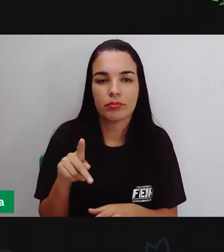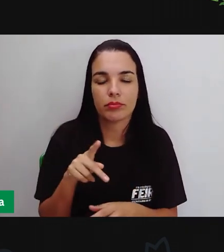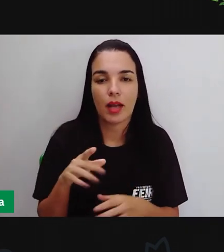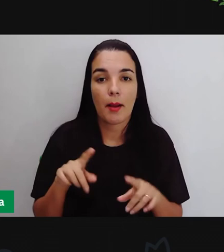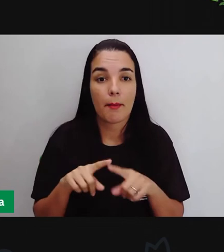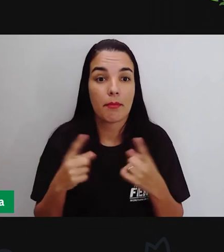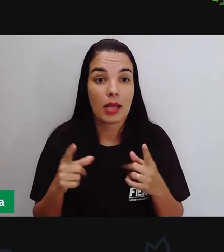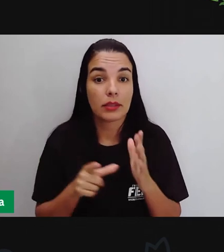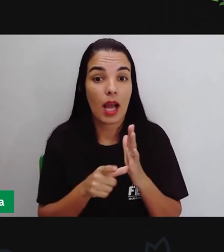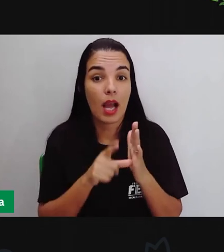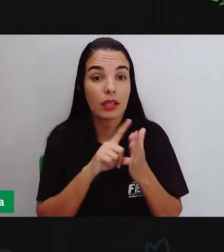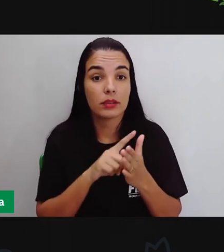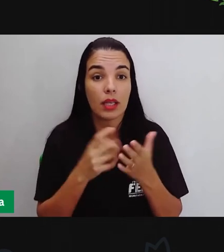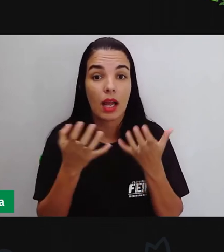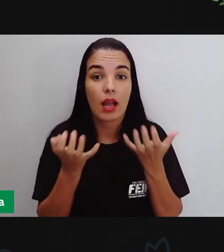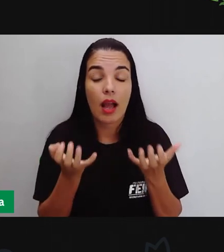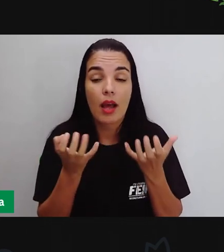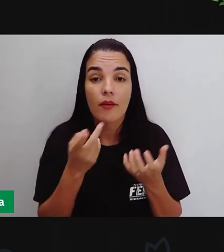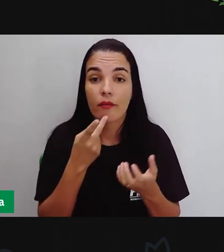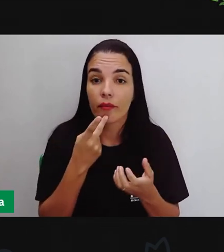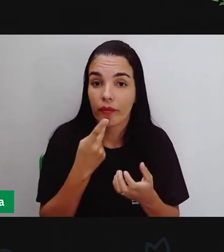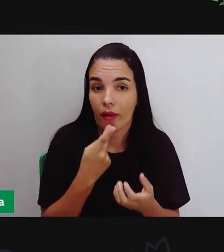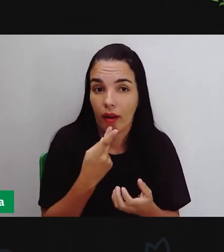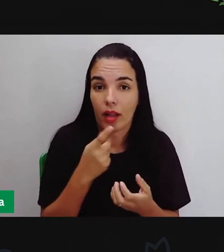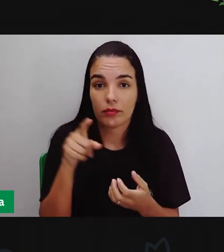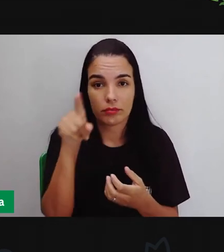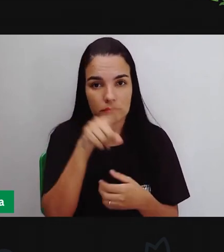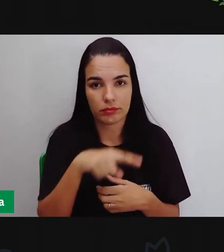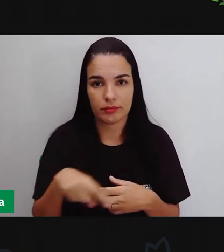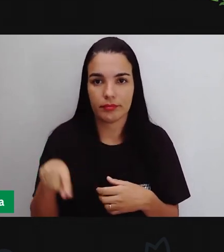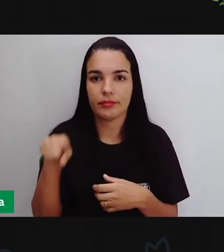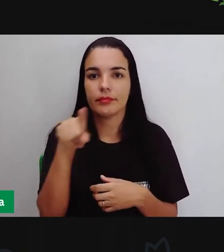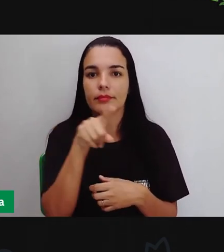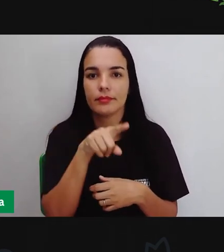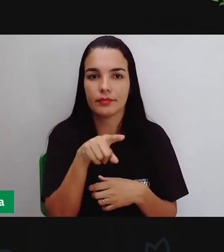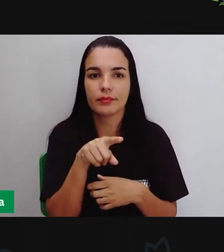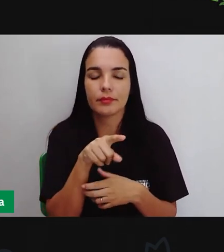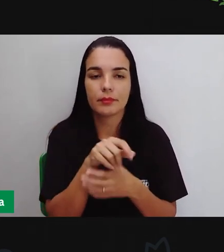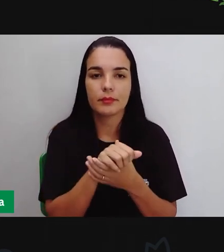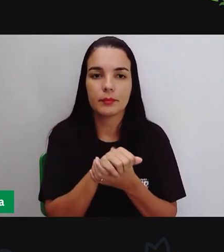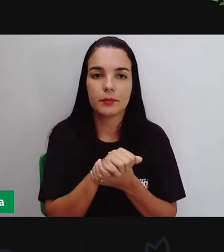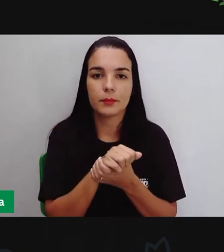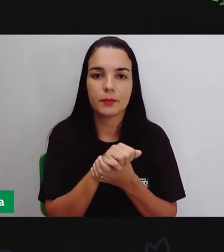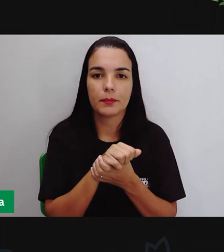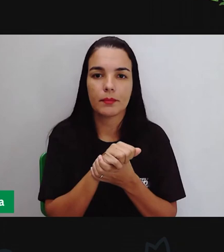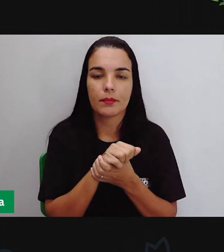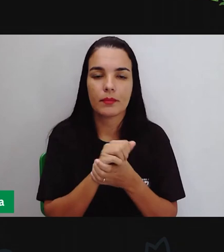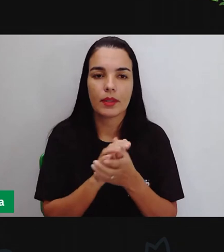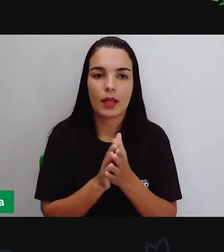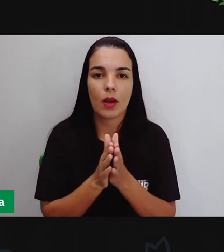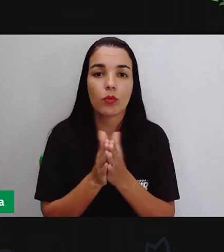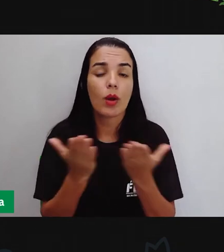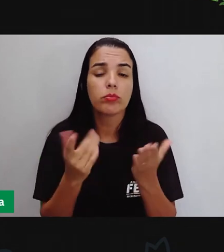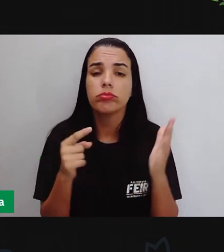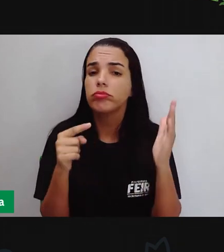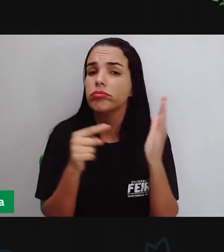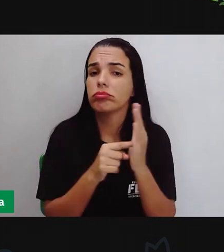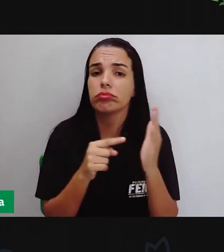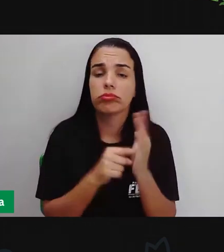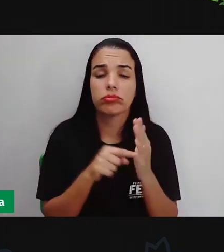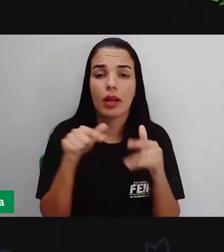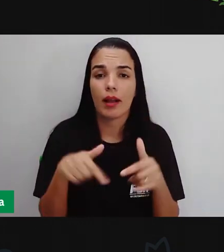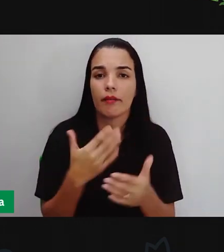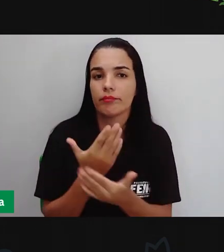porém, antes disso, gostaria de reforçar para vocês sobre o objetivo dessa aula, que é